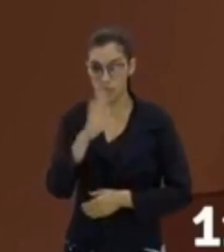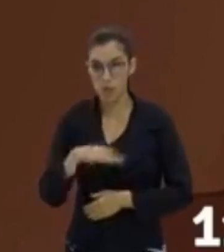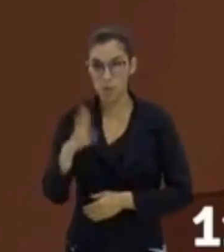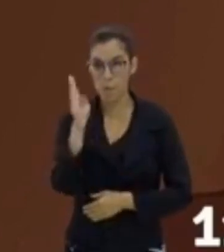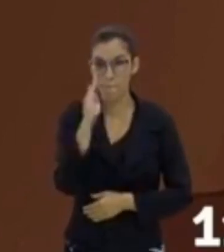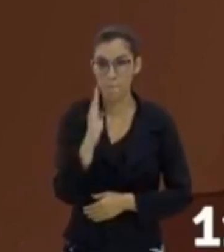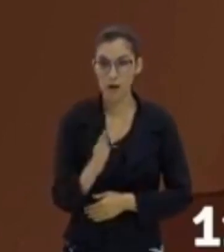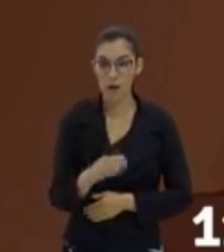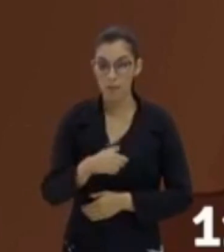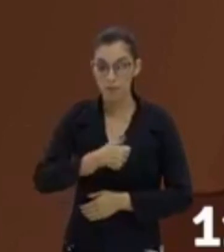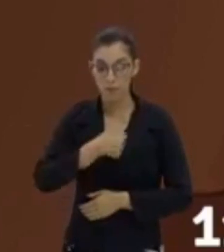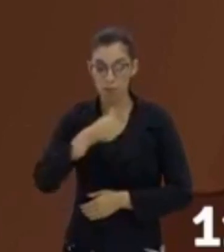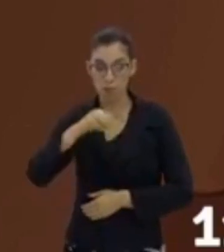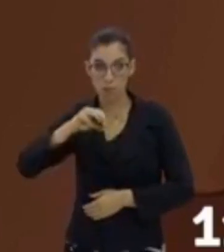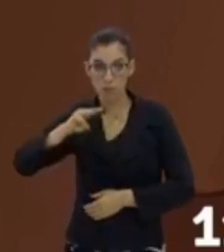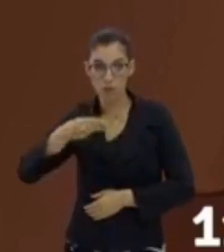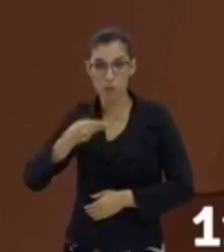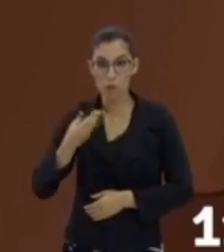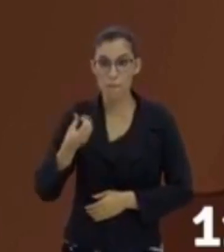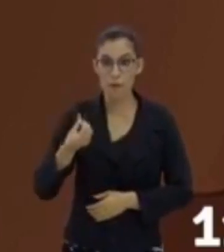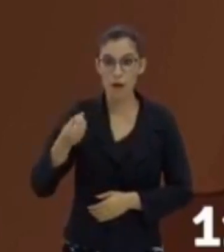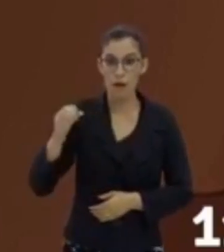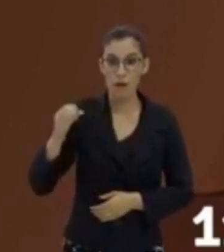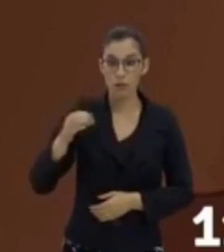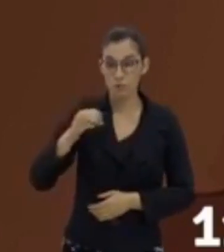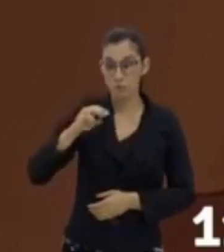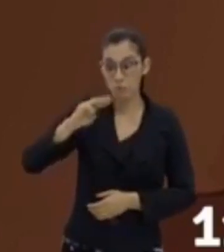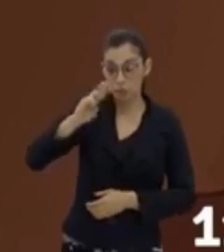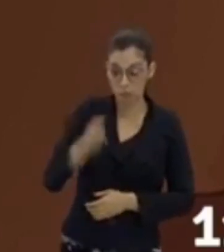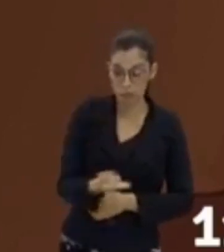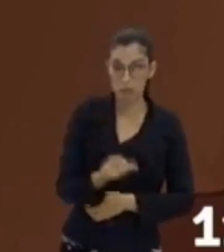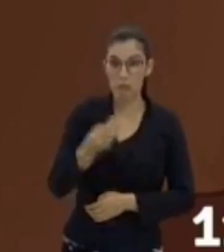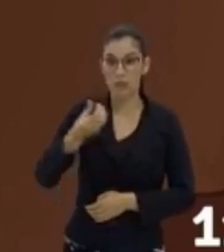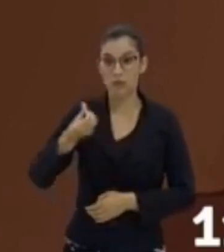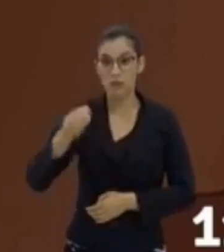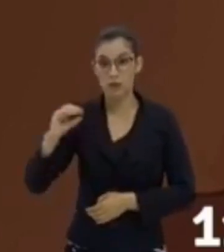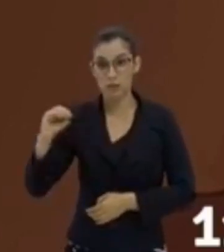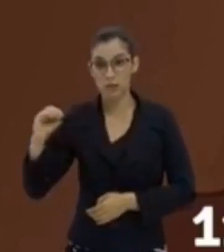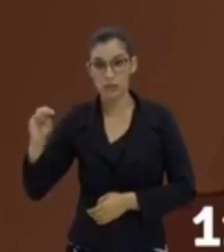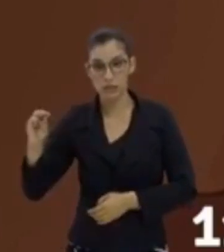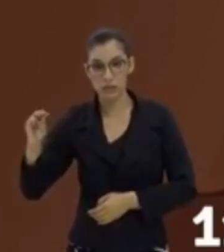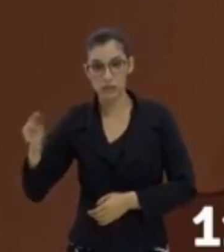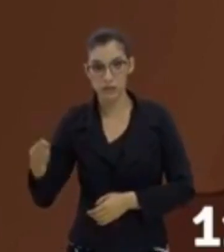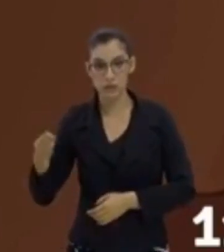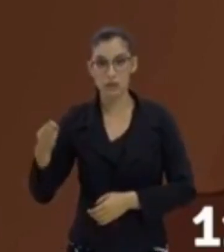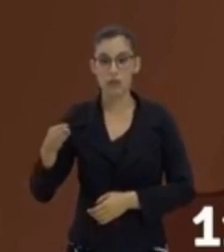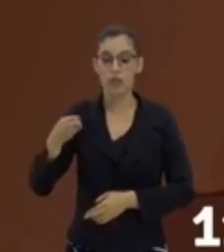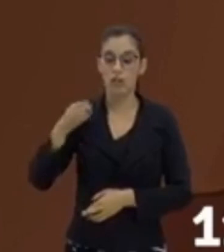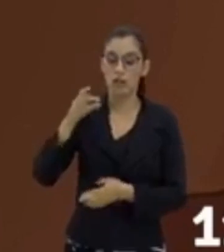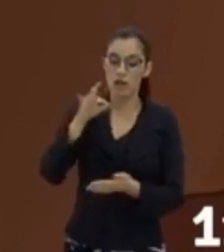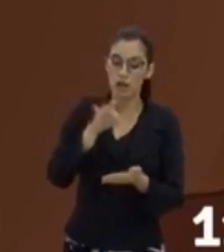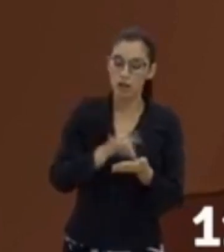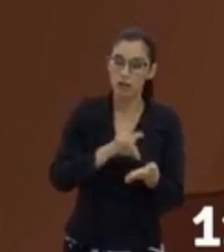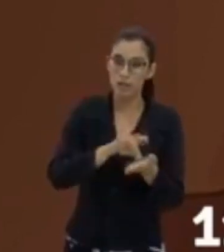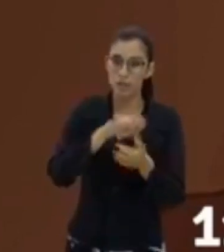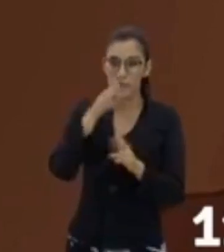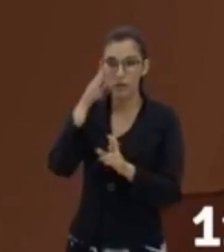tu vai perceber que aquela realidade é representada, na realidade,